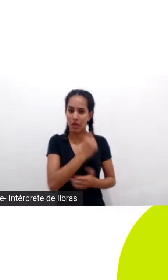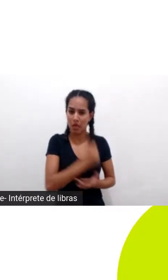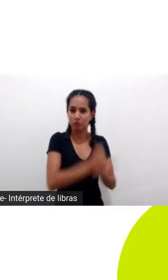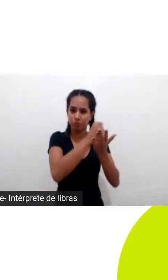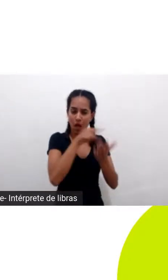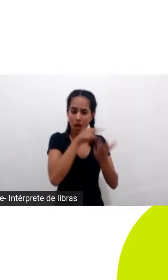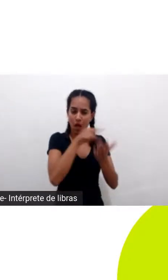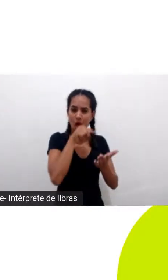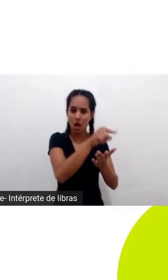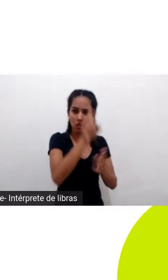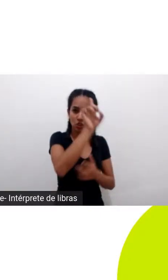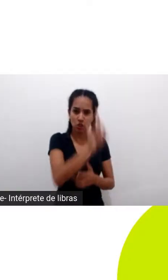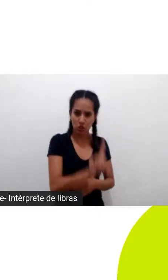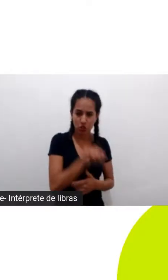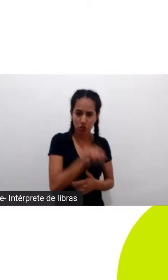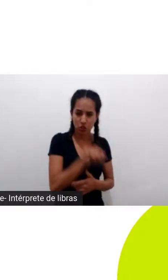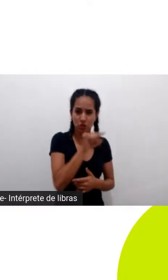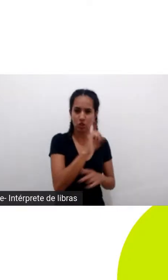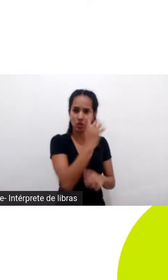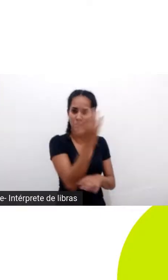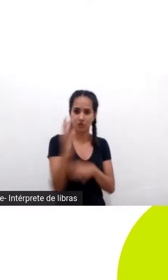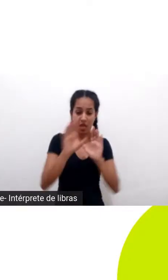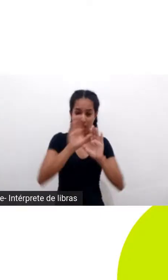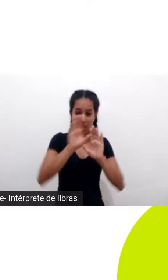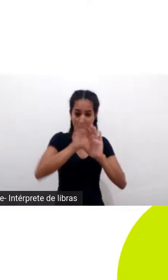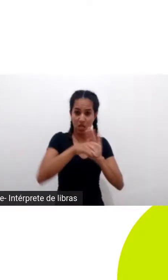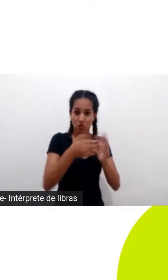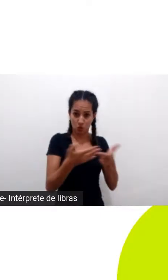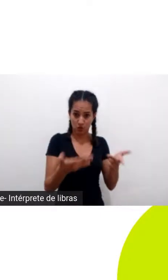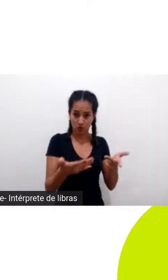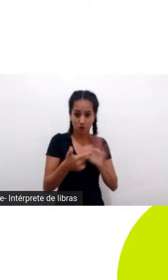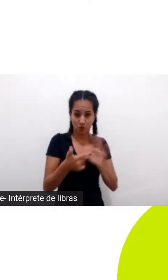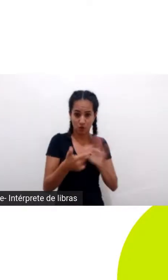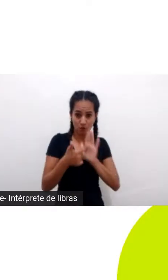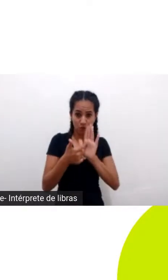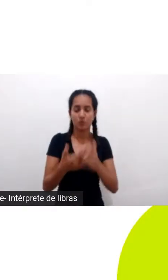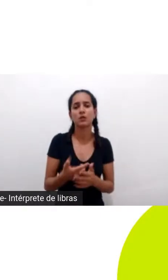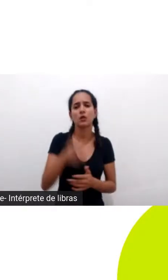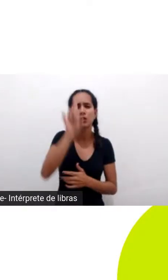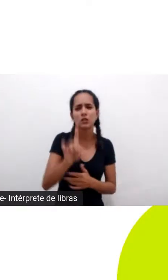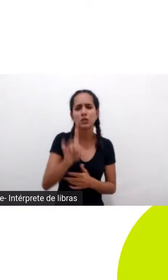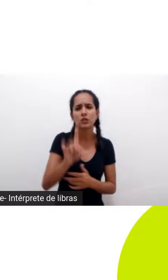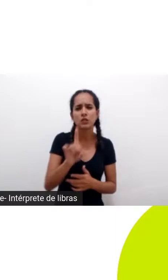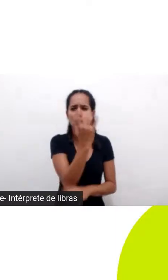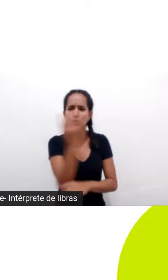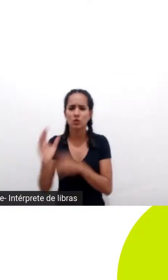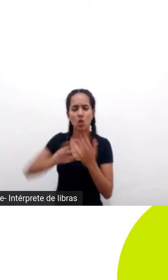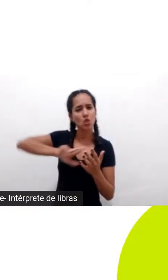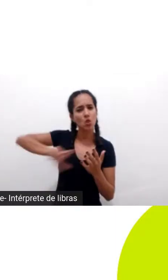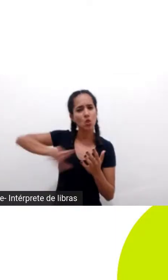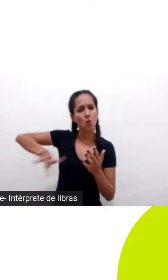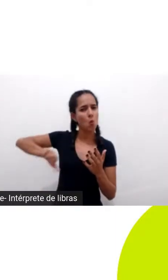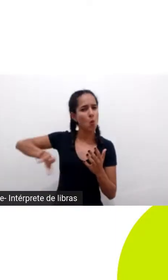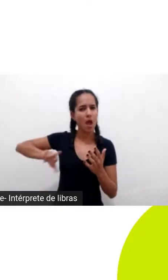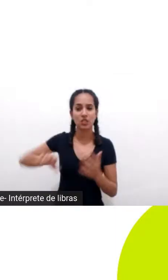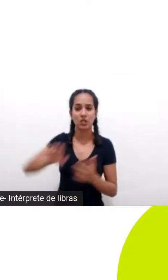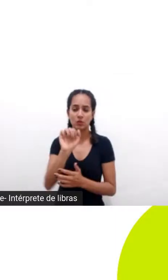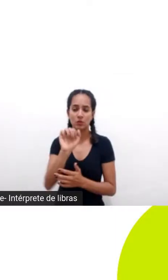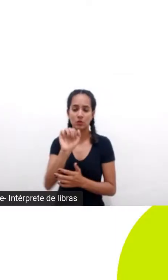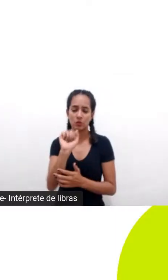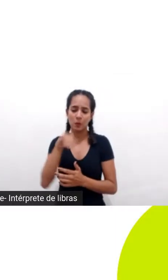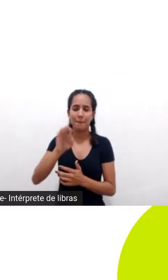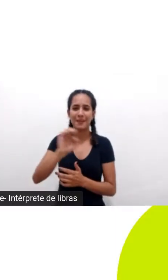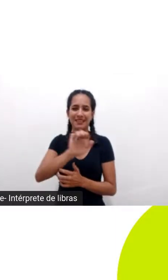que esse é o conceito central que eu gostaria de trazer hoje pra vocês os direitos da natureza não são direito ambiental é importante dizer é uma outra